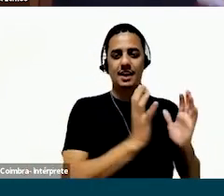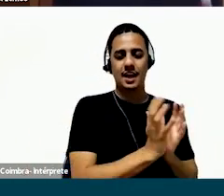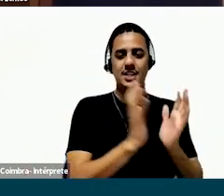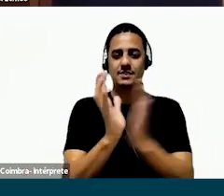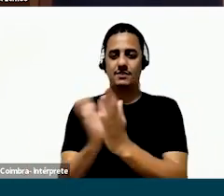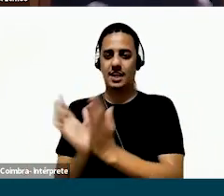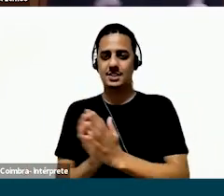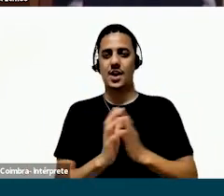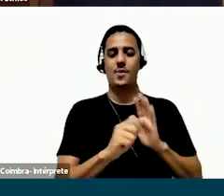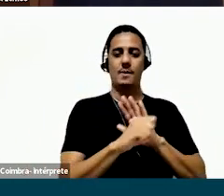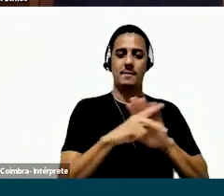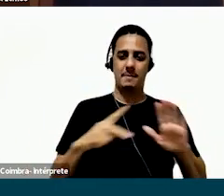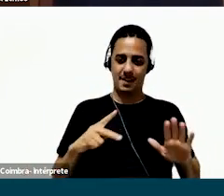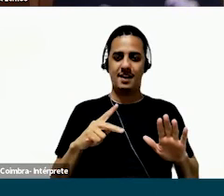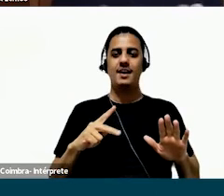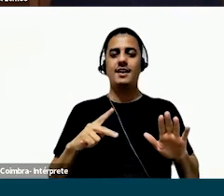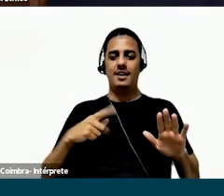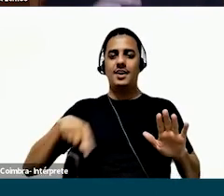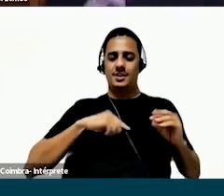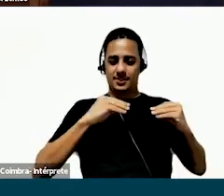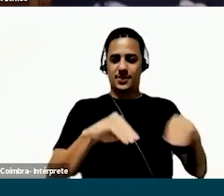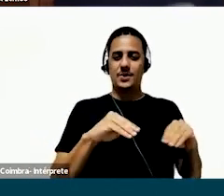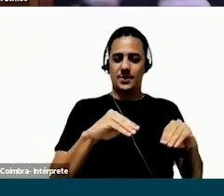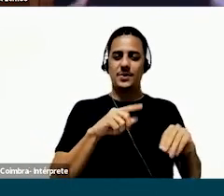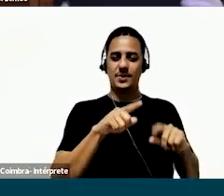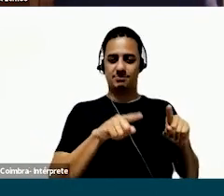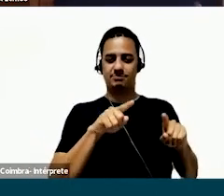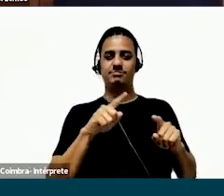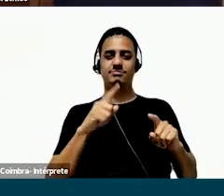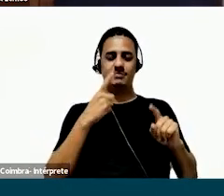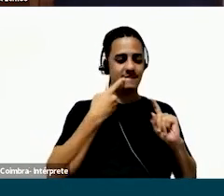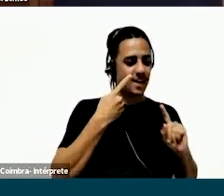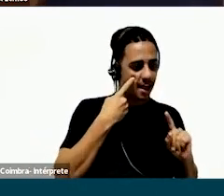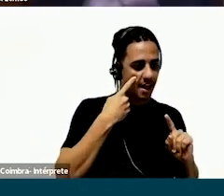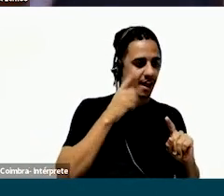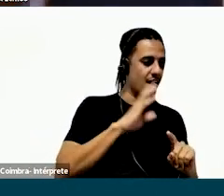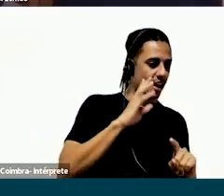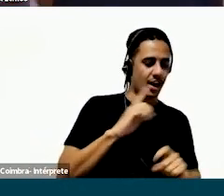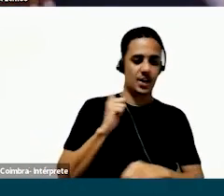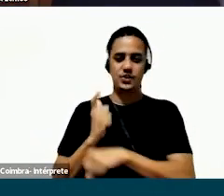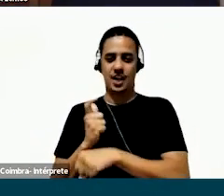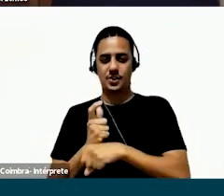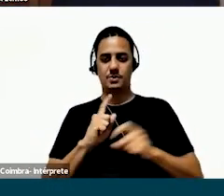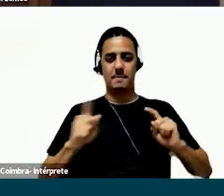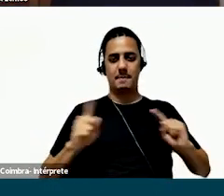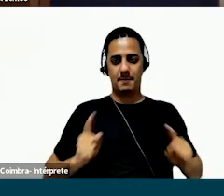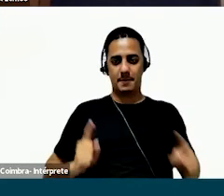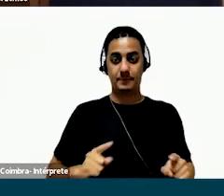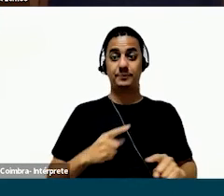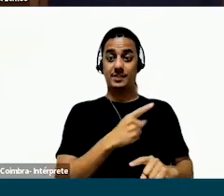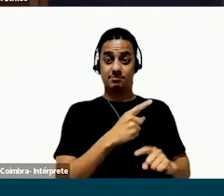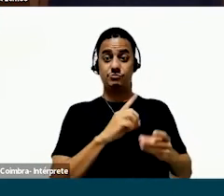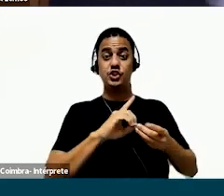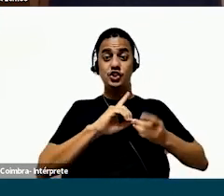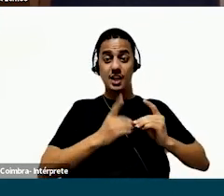fazendo essa brincadeira, classificando aqui aplicativos que a gente colocou na mesa para elas observarem, entre legal e chato.